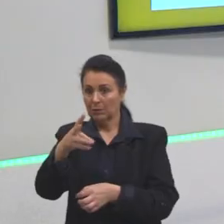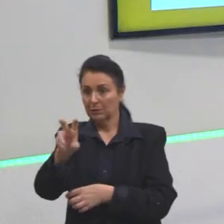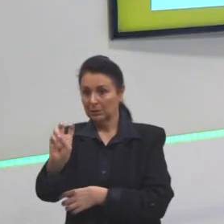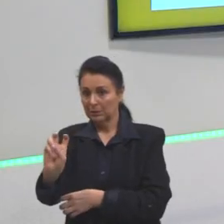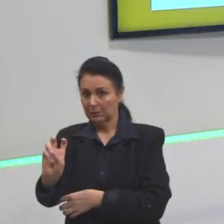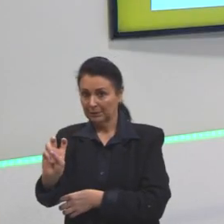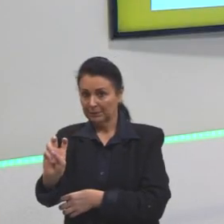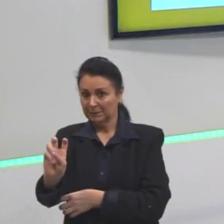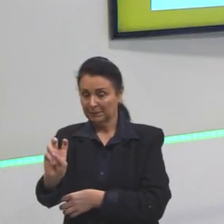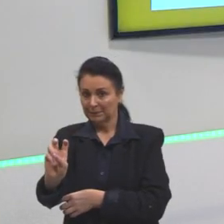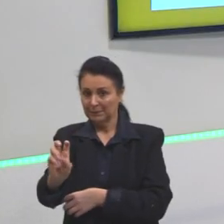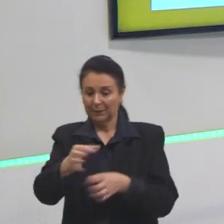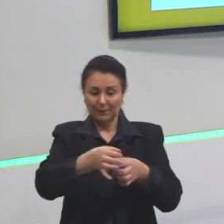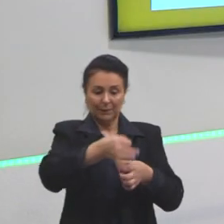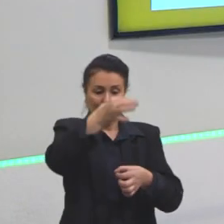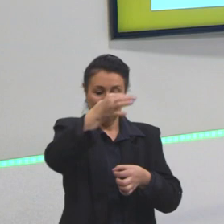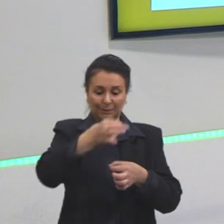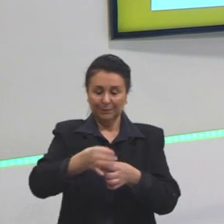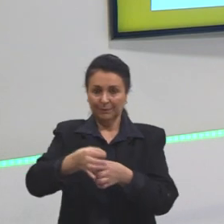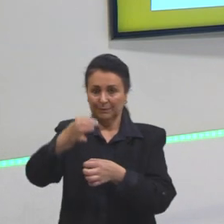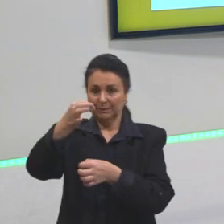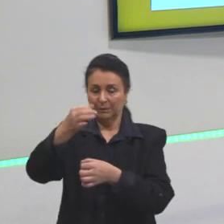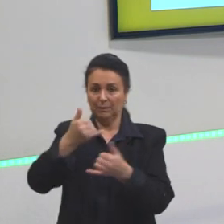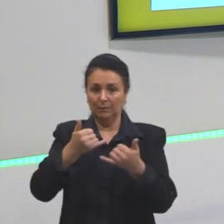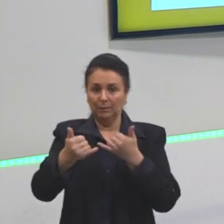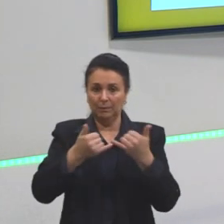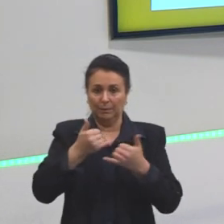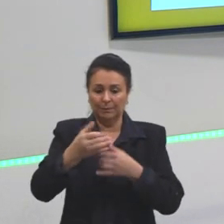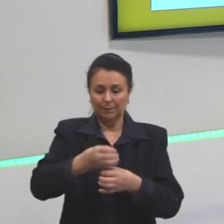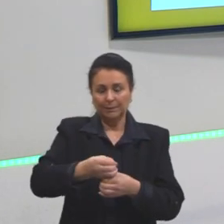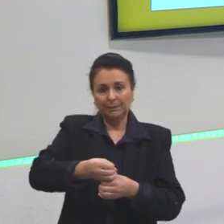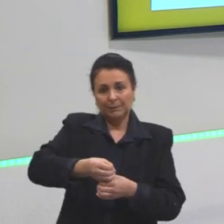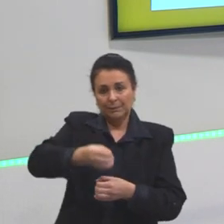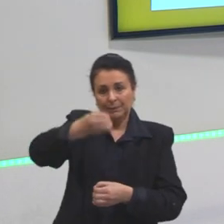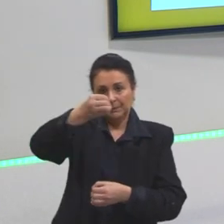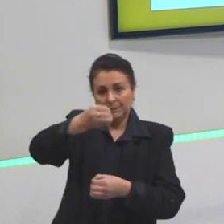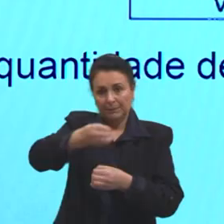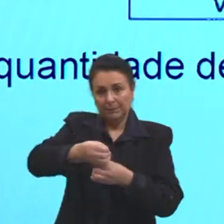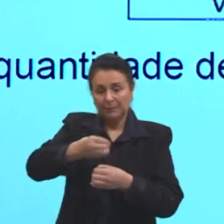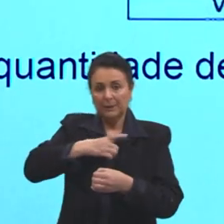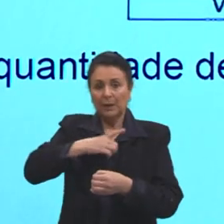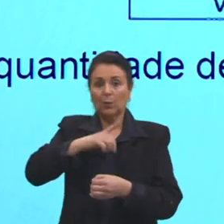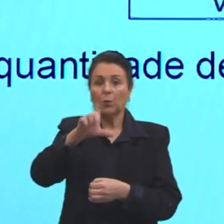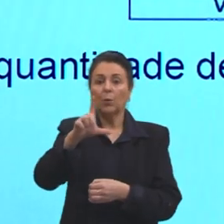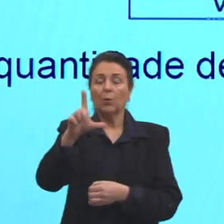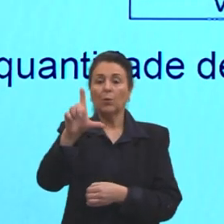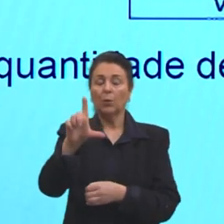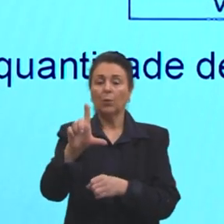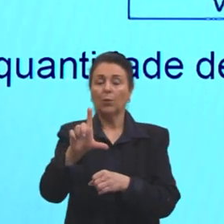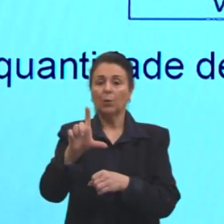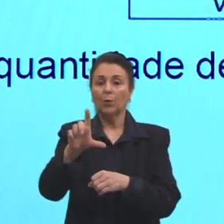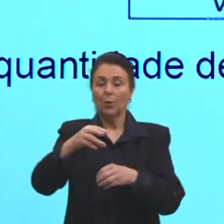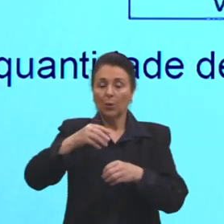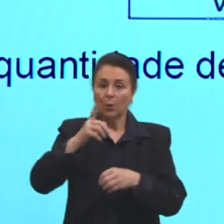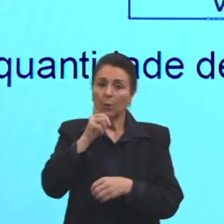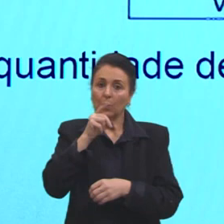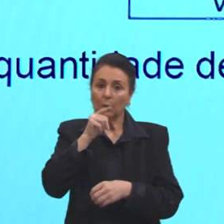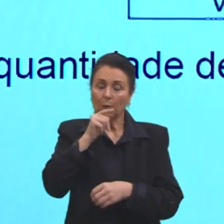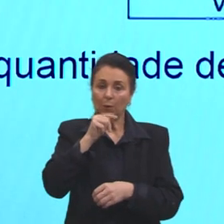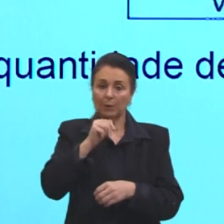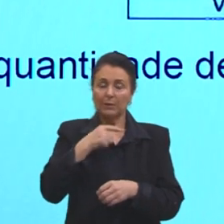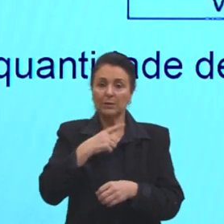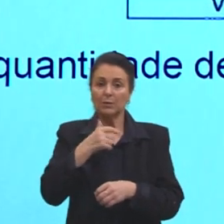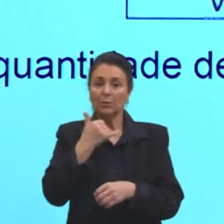três, quatro e cinco. Por exemplo, no tubo um, temos o leite em pó e aqui as porcentagens